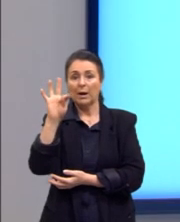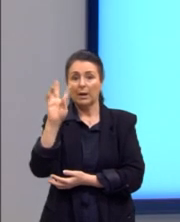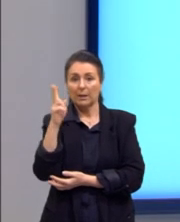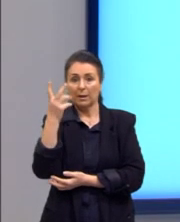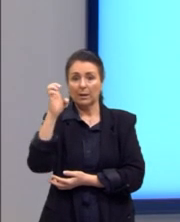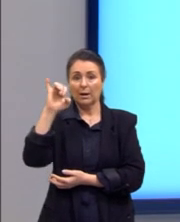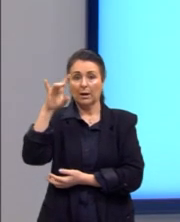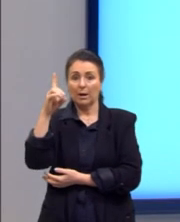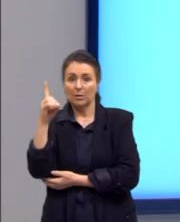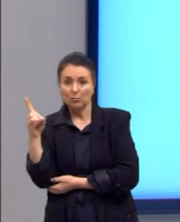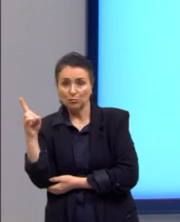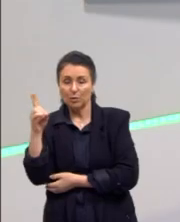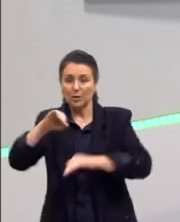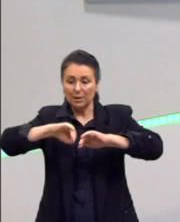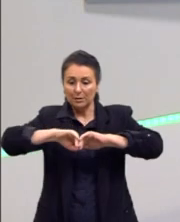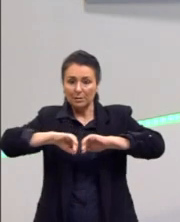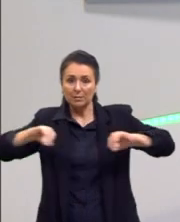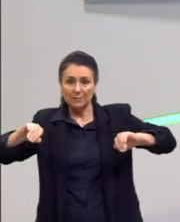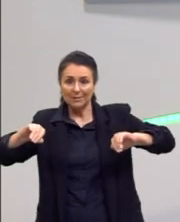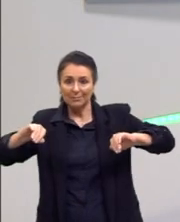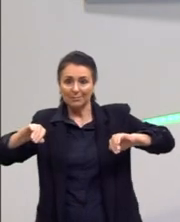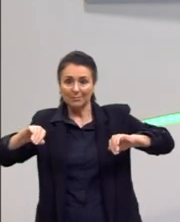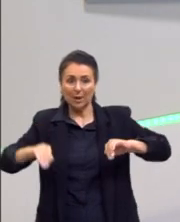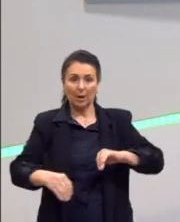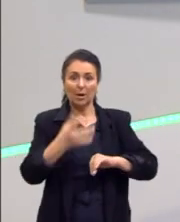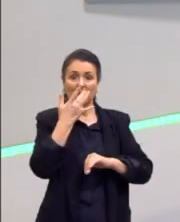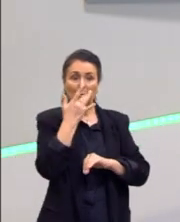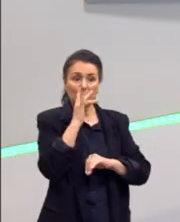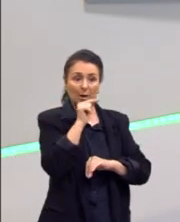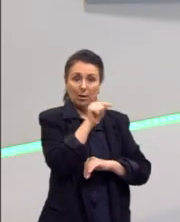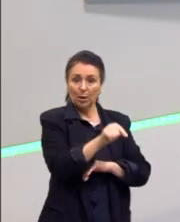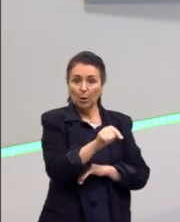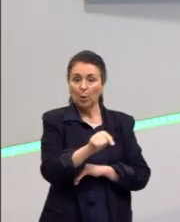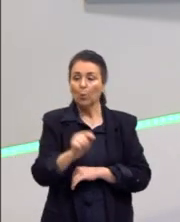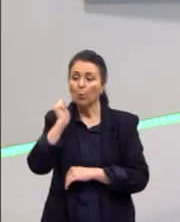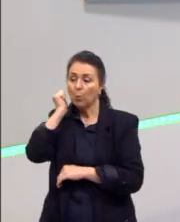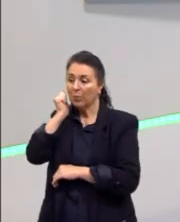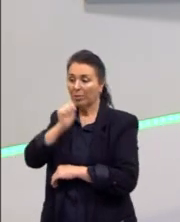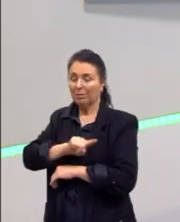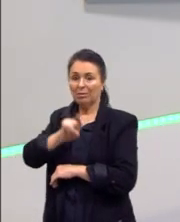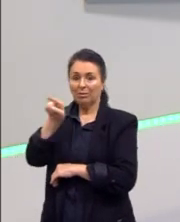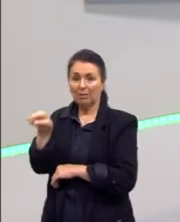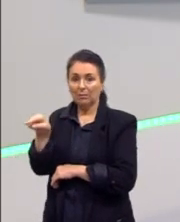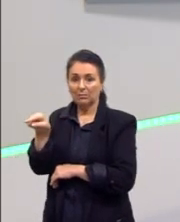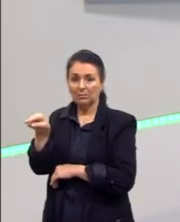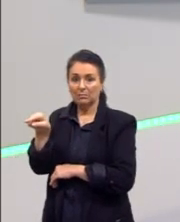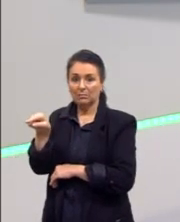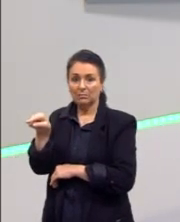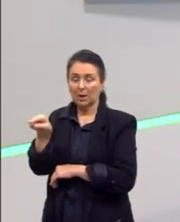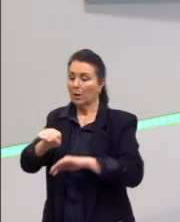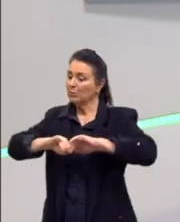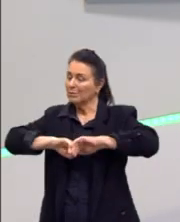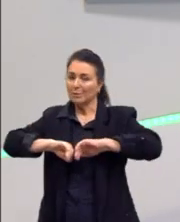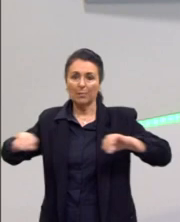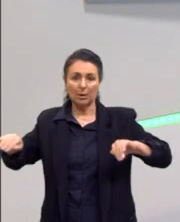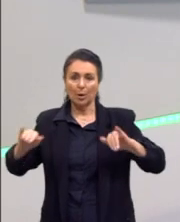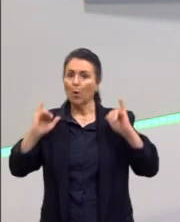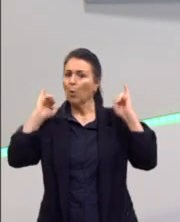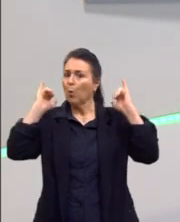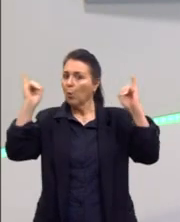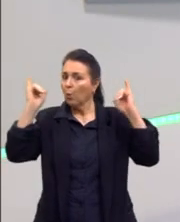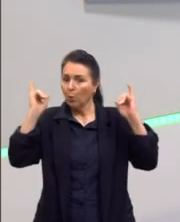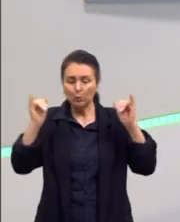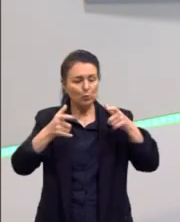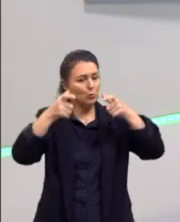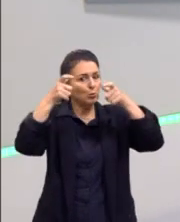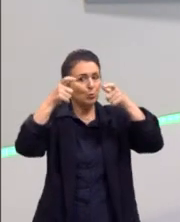negras, por exemplo, tinham que dar o seu lugar do ônibus para as pessoas brancas, que pessoas negras não podiam frequentar bares que